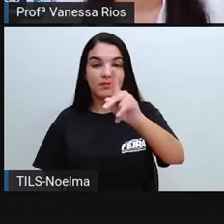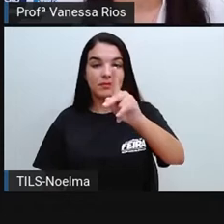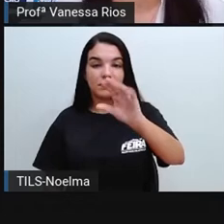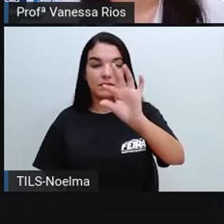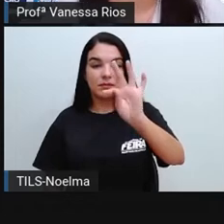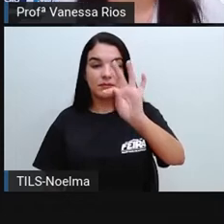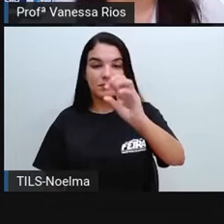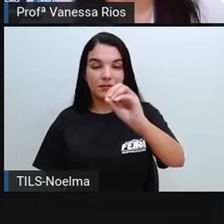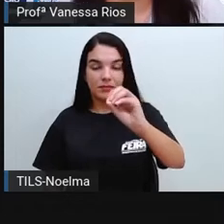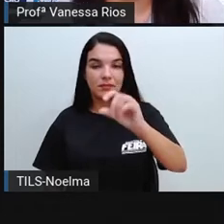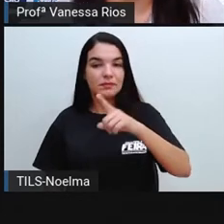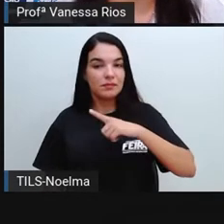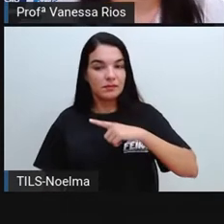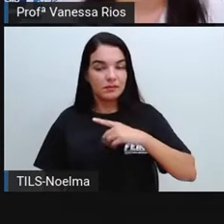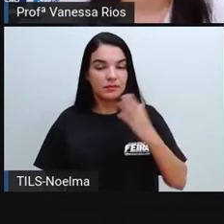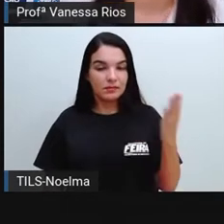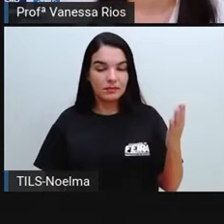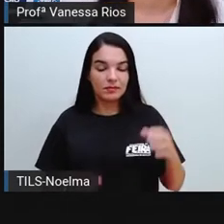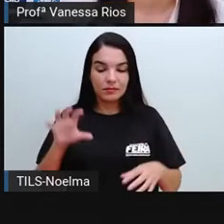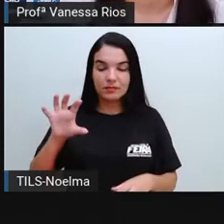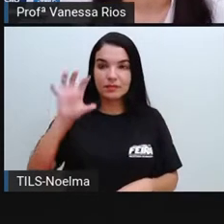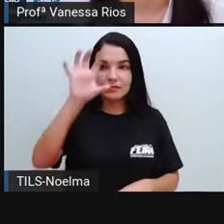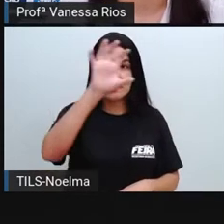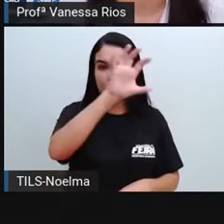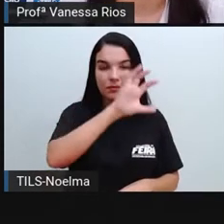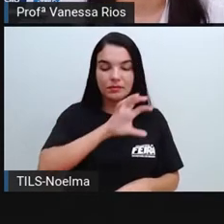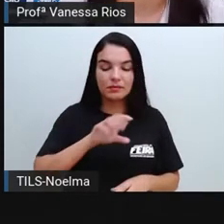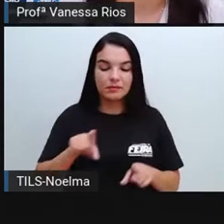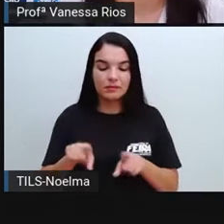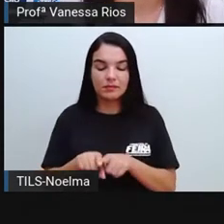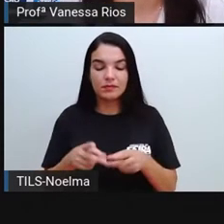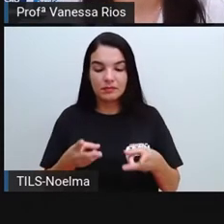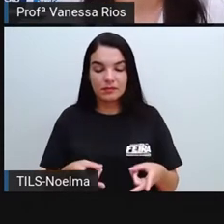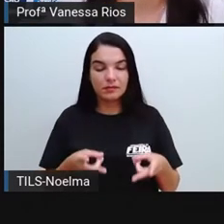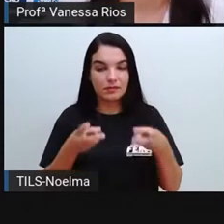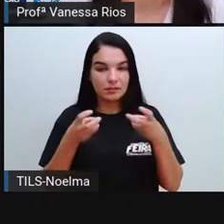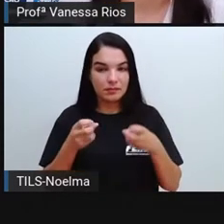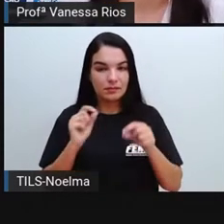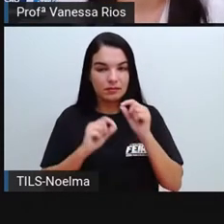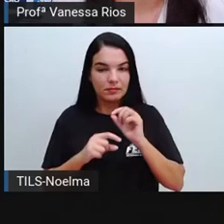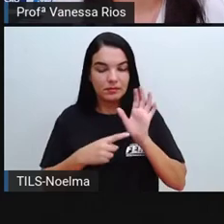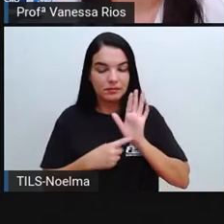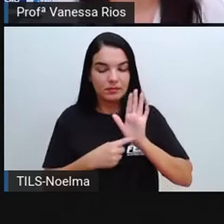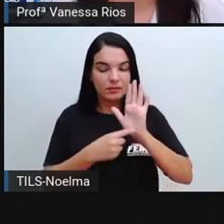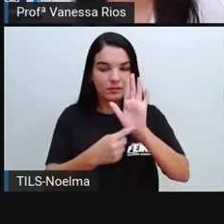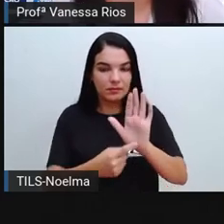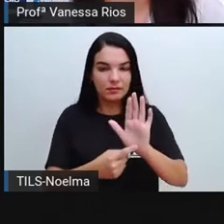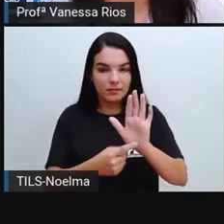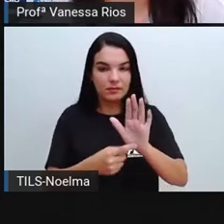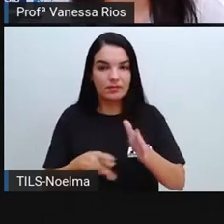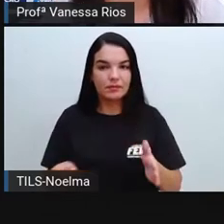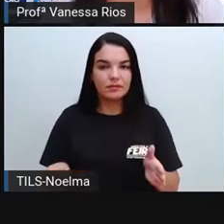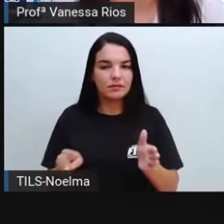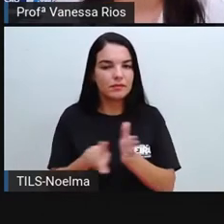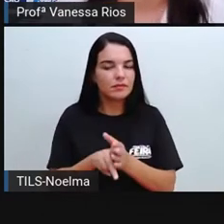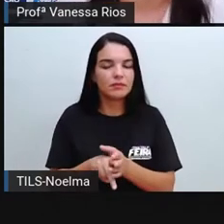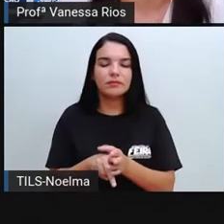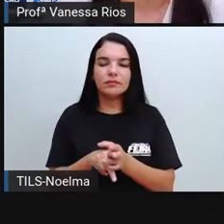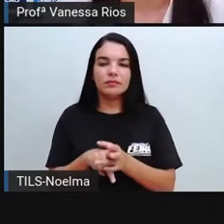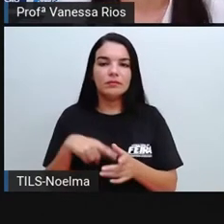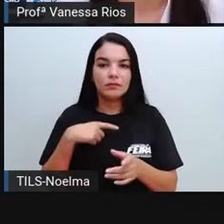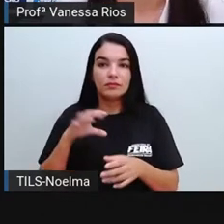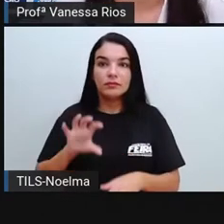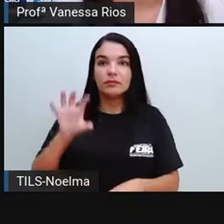Em determinadas regiões, mas a gente percebe aí que algumas regiões se destacam em determinadas produções. Então tem